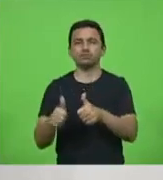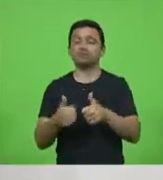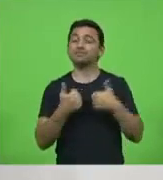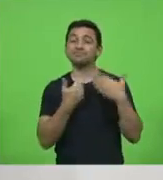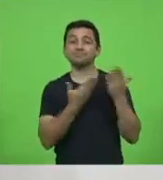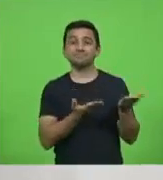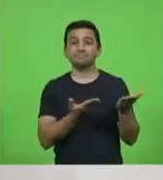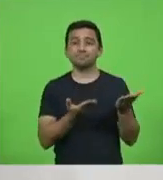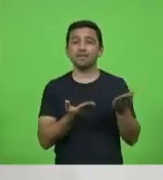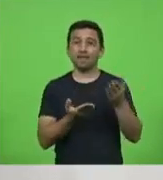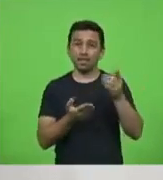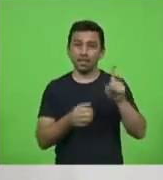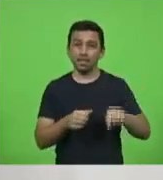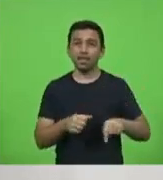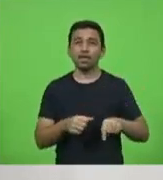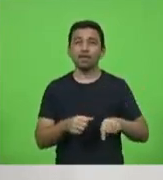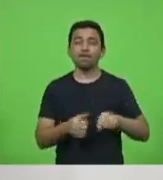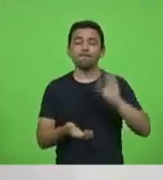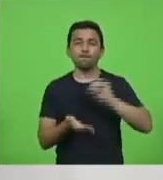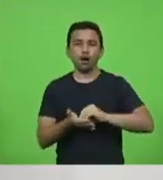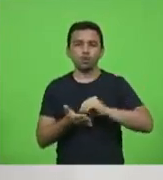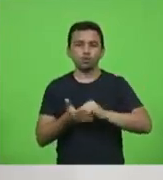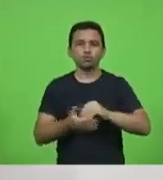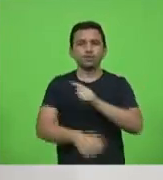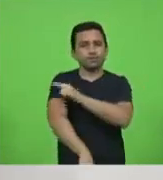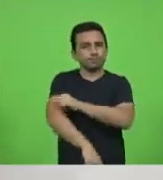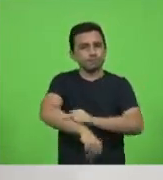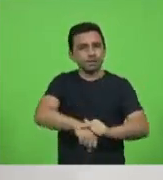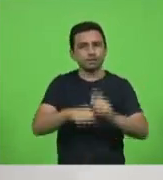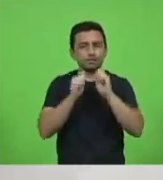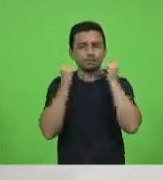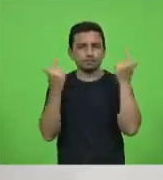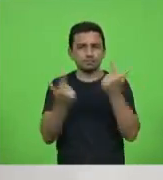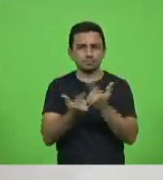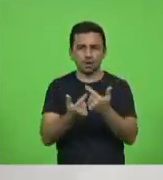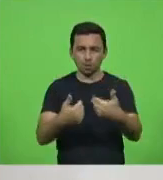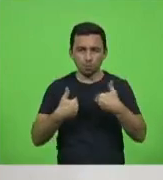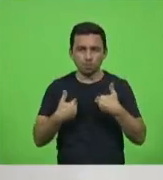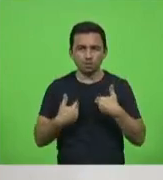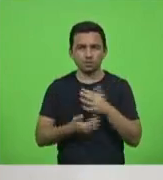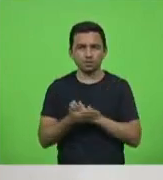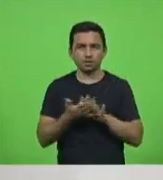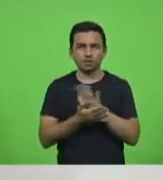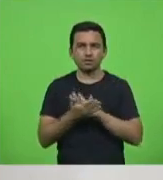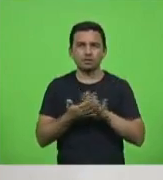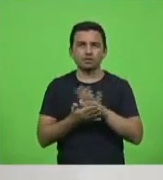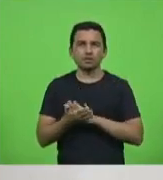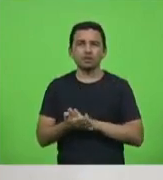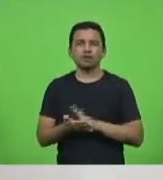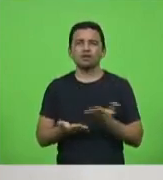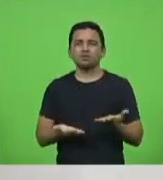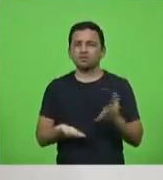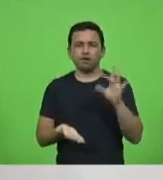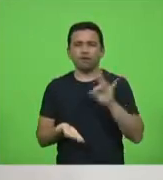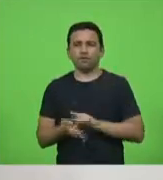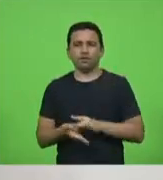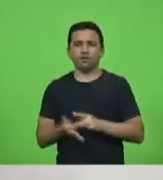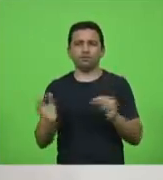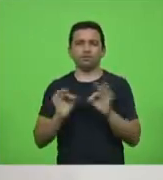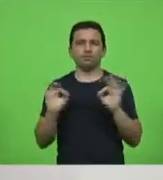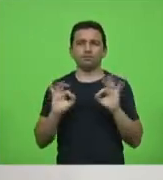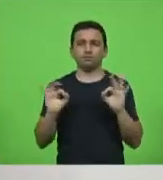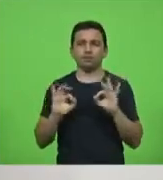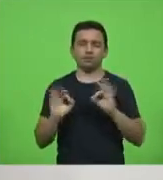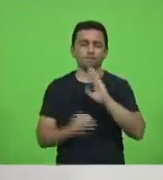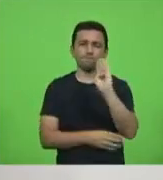é digno de uma falta de respeito com a casa, não comigo, não é comigo, mas isso aqui é uma inverdade, é uma fake news, é uma